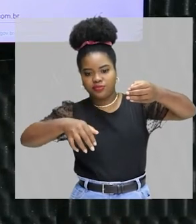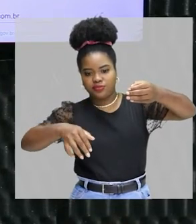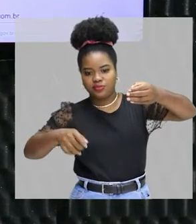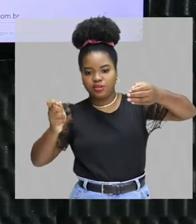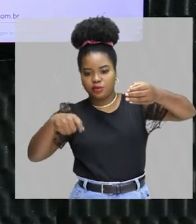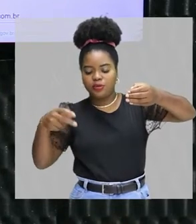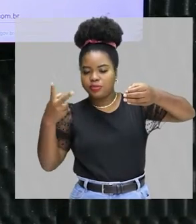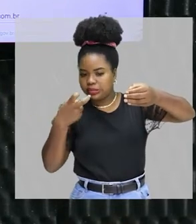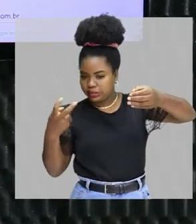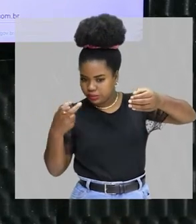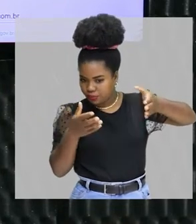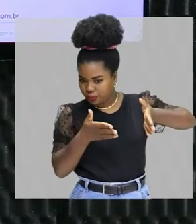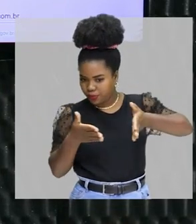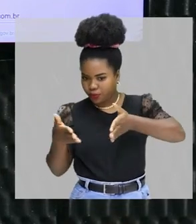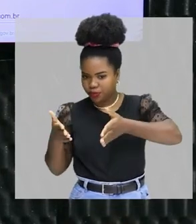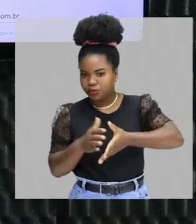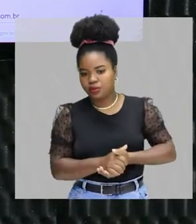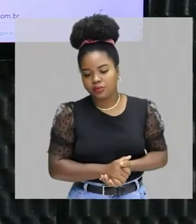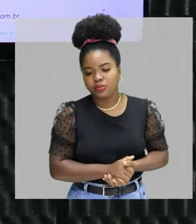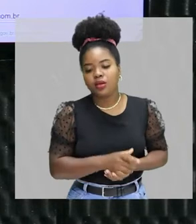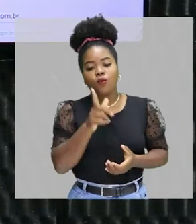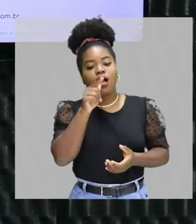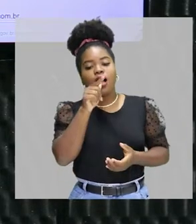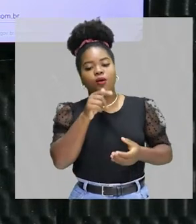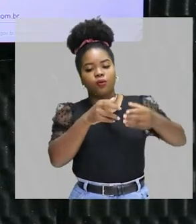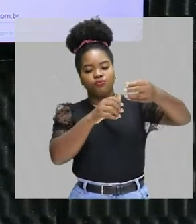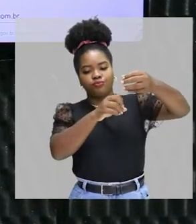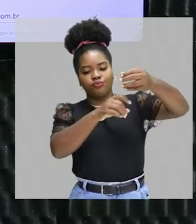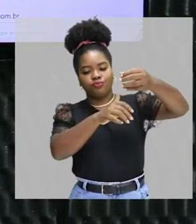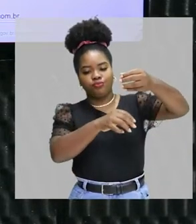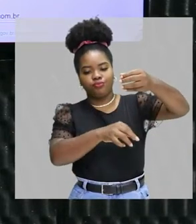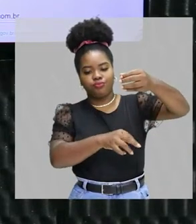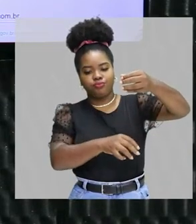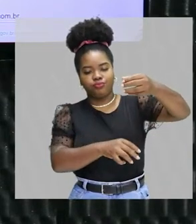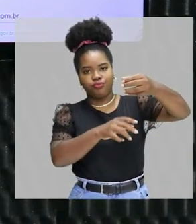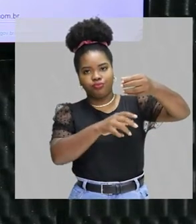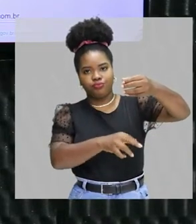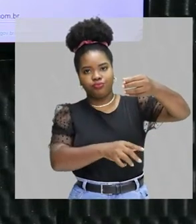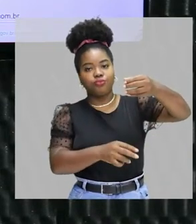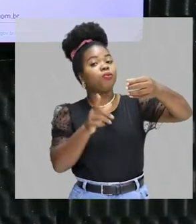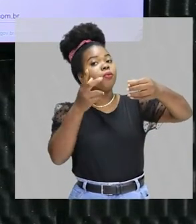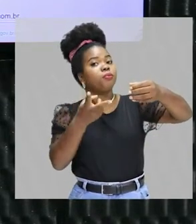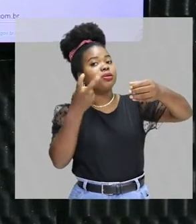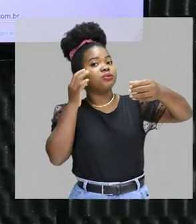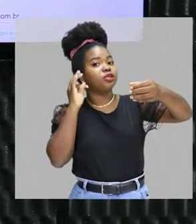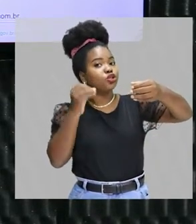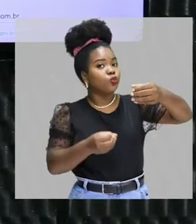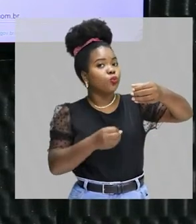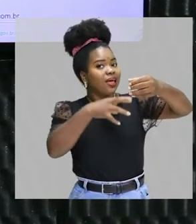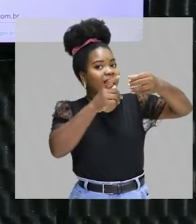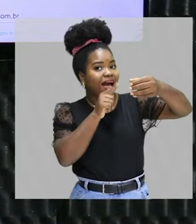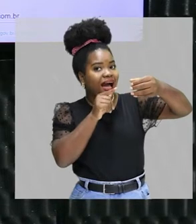fases. Então, aqui a água vai descer. Quando eu perceber que toda a água saiu